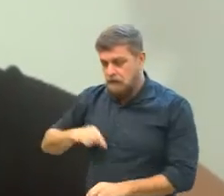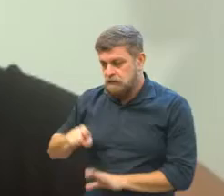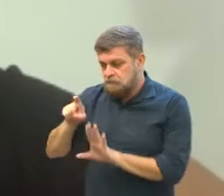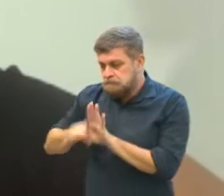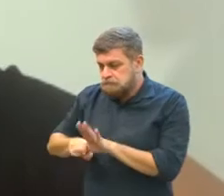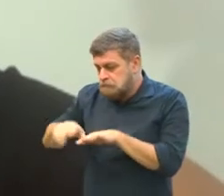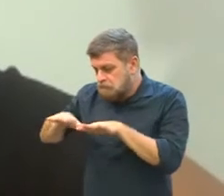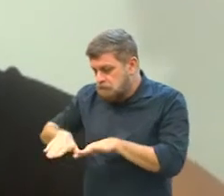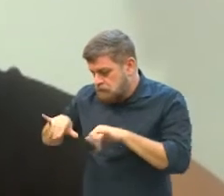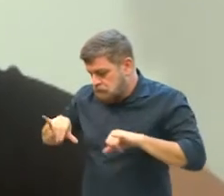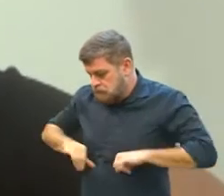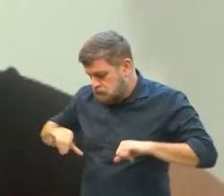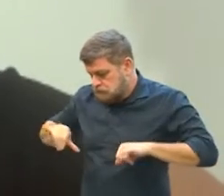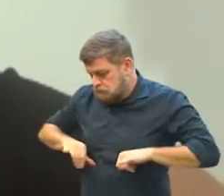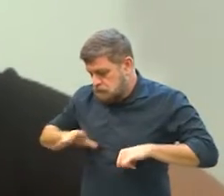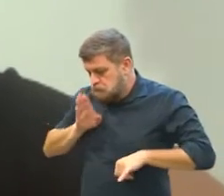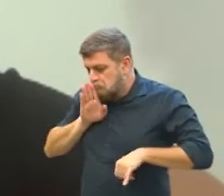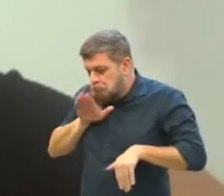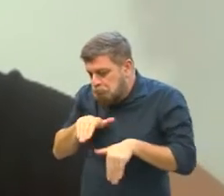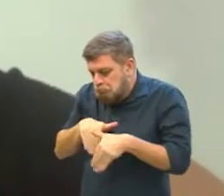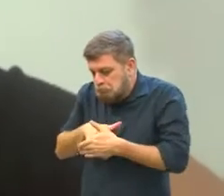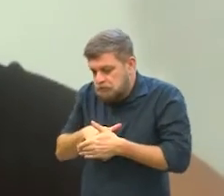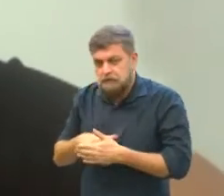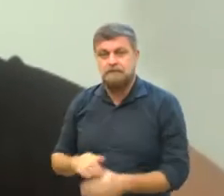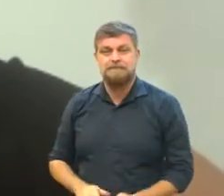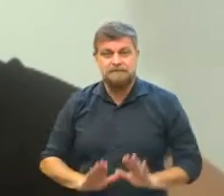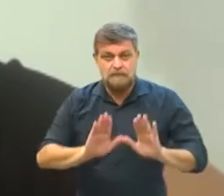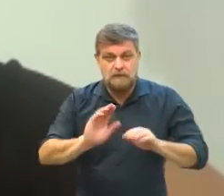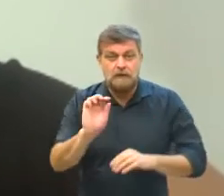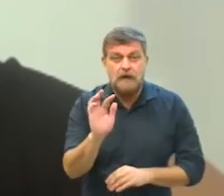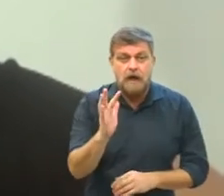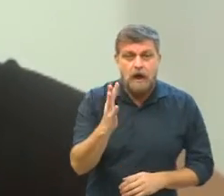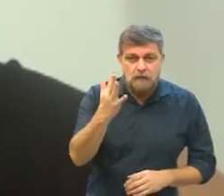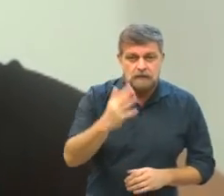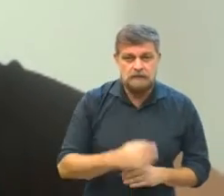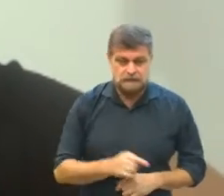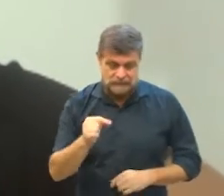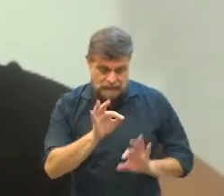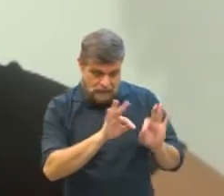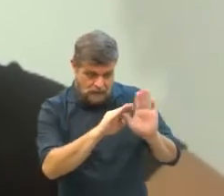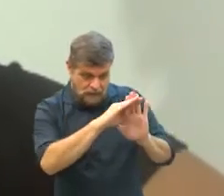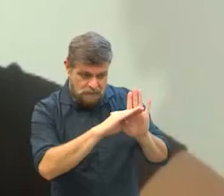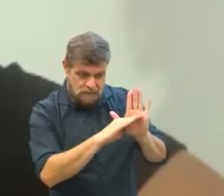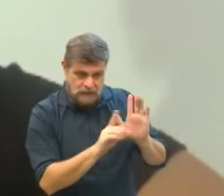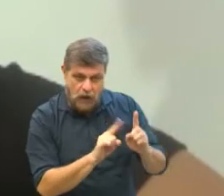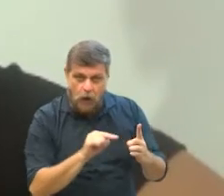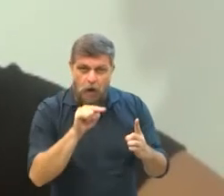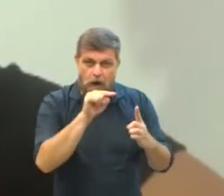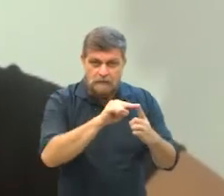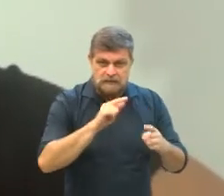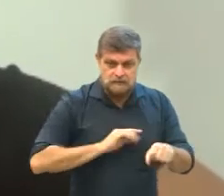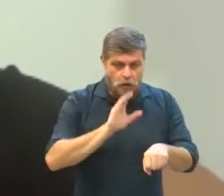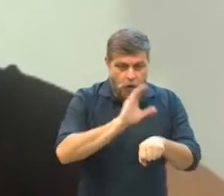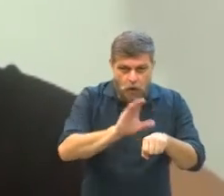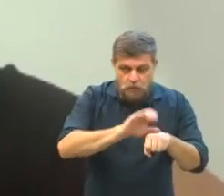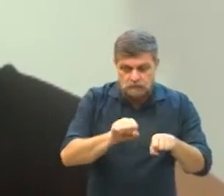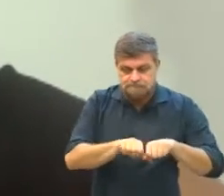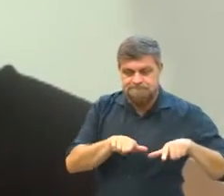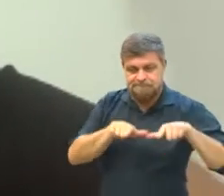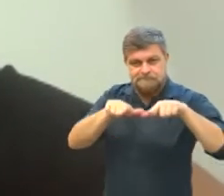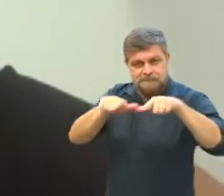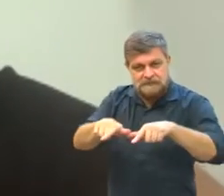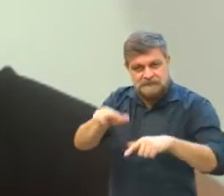família e ela tem que ficar ali sofrendo aquela violência. E aí esse projeto visa o que? Visa